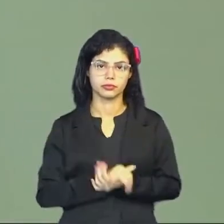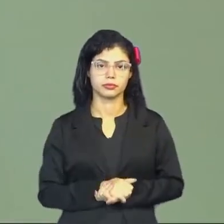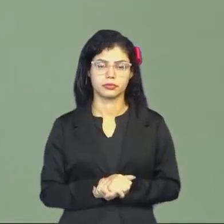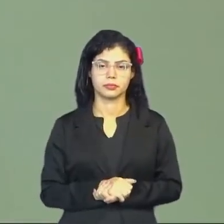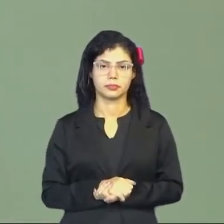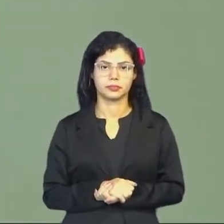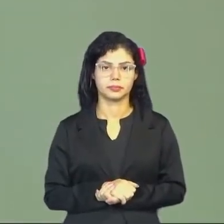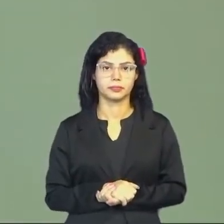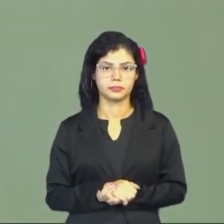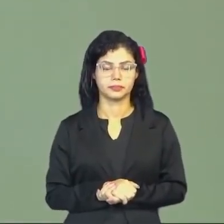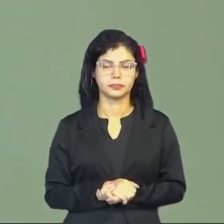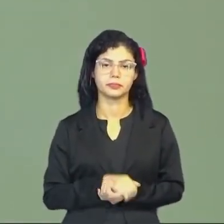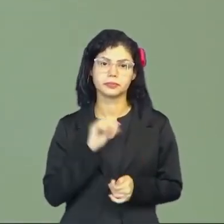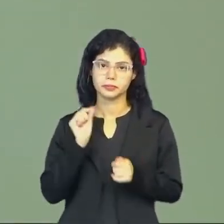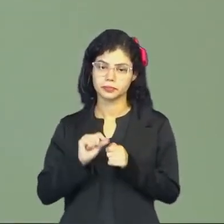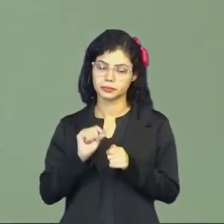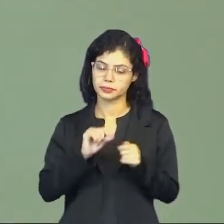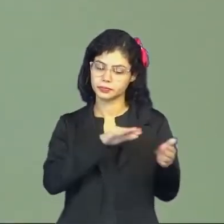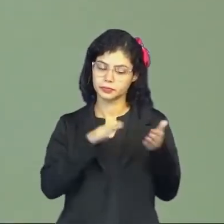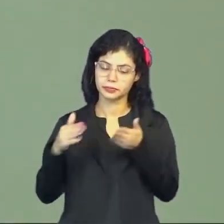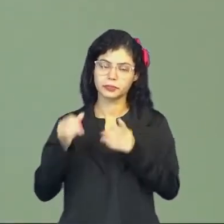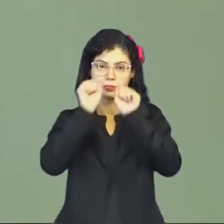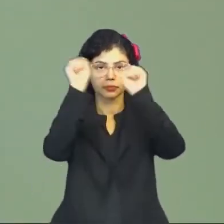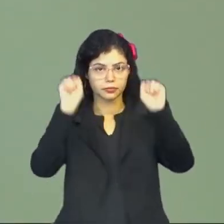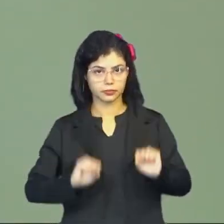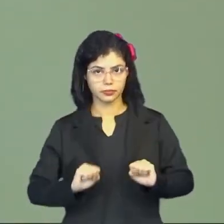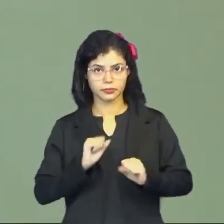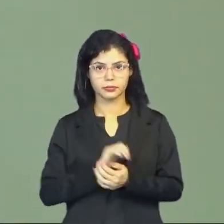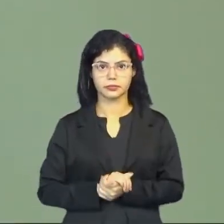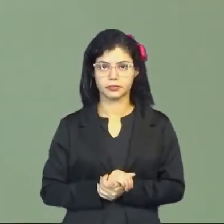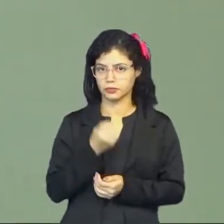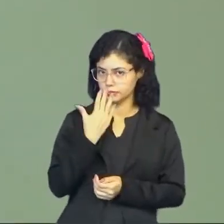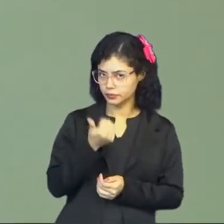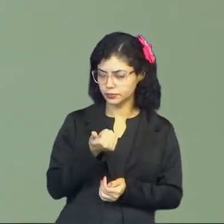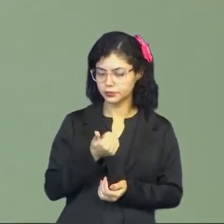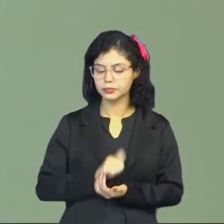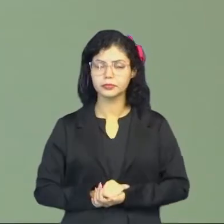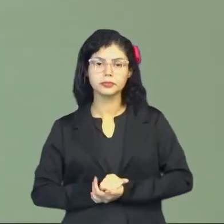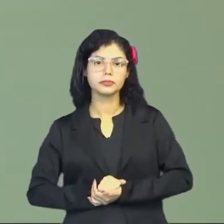medida. Isso faz parte do sistema, tá?